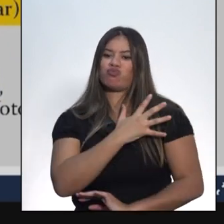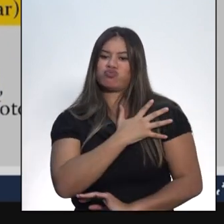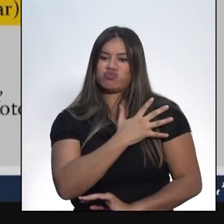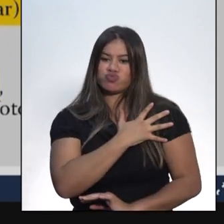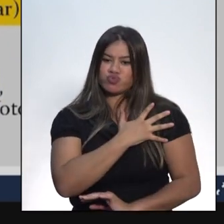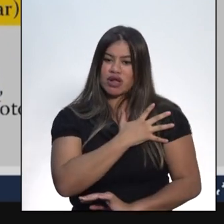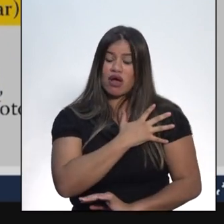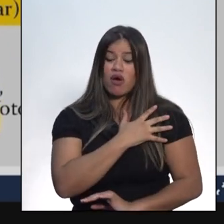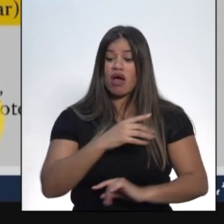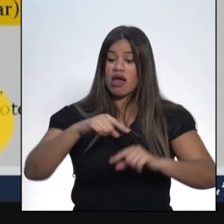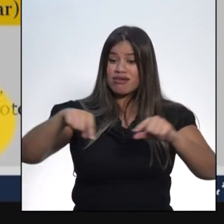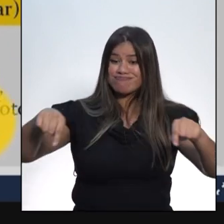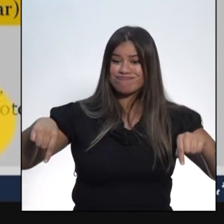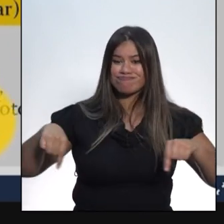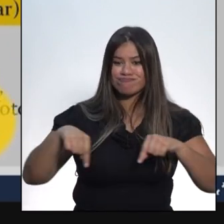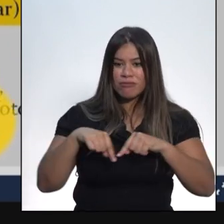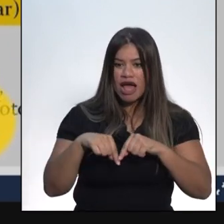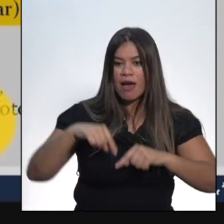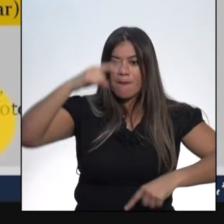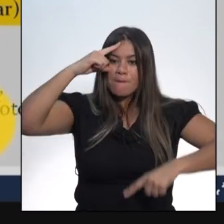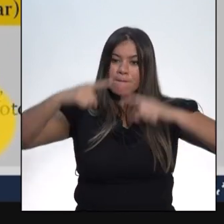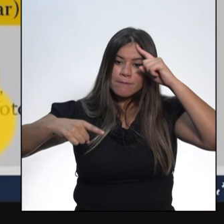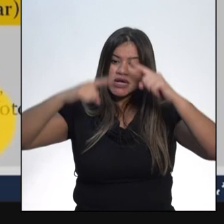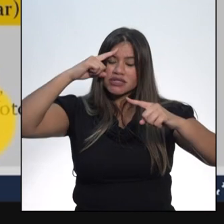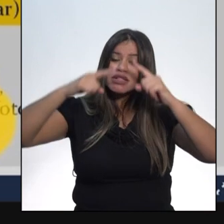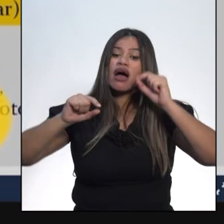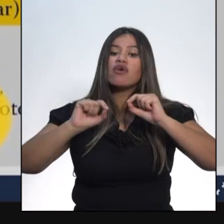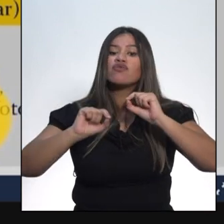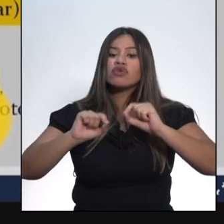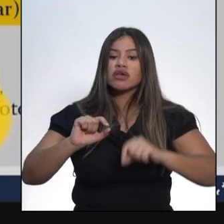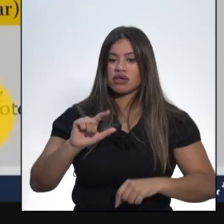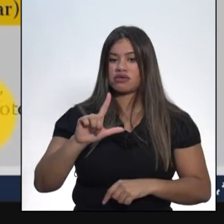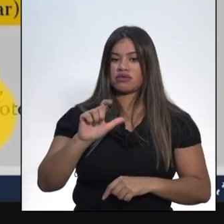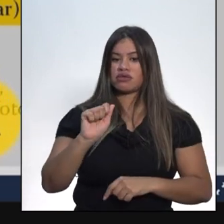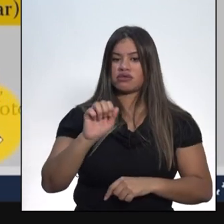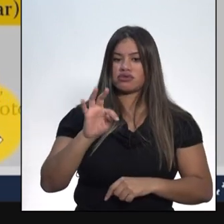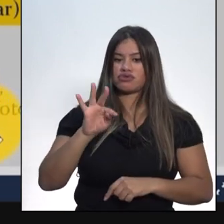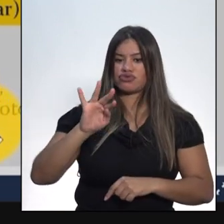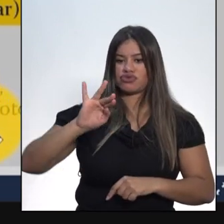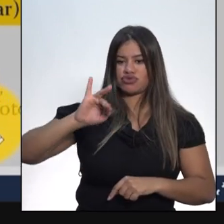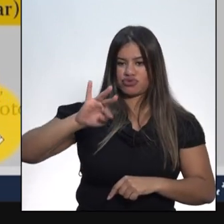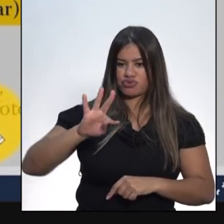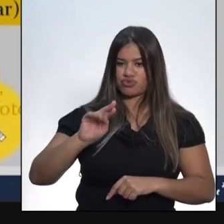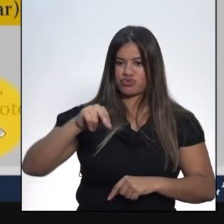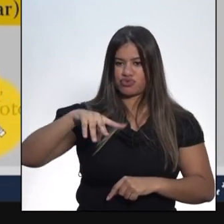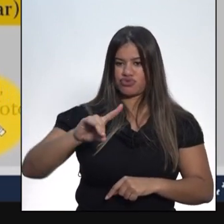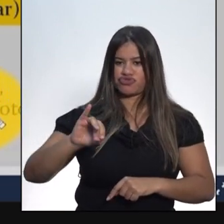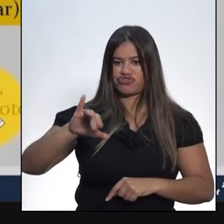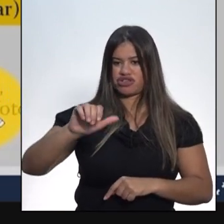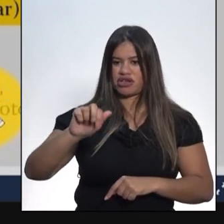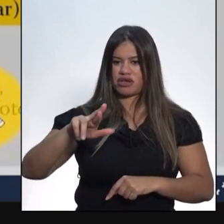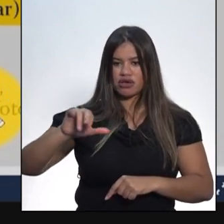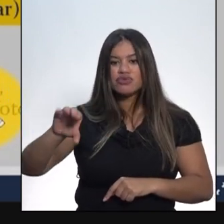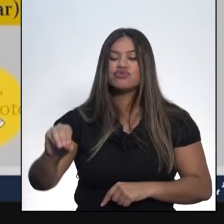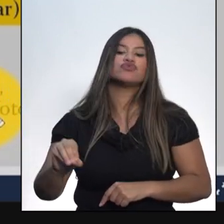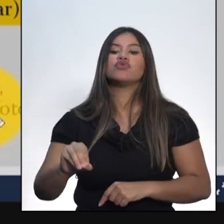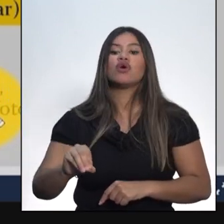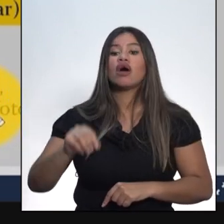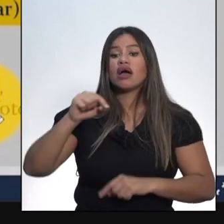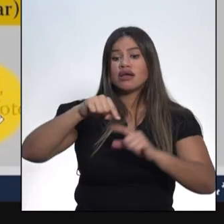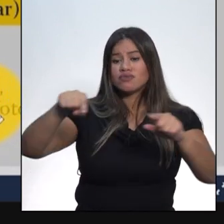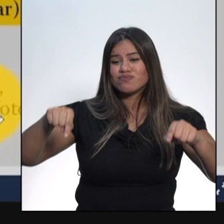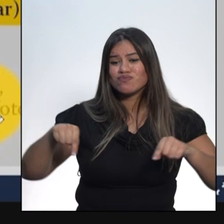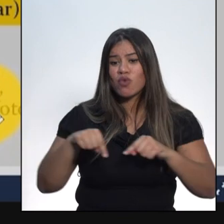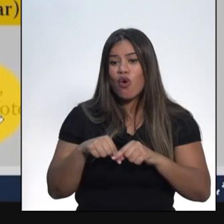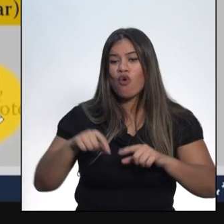local, quem mandava politicamente era o latifundiário. O curral eleitoral era um território em que o grande fazendeiro tinha um